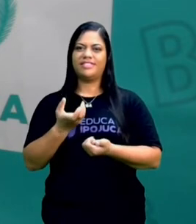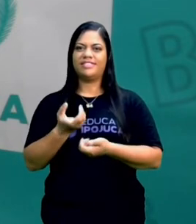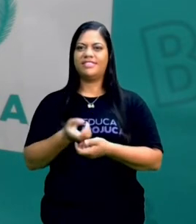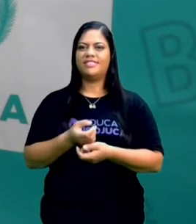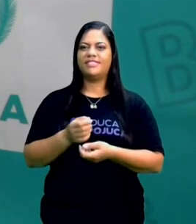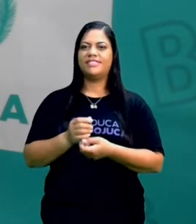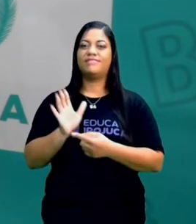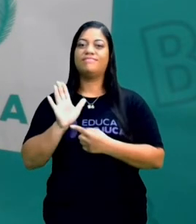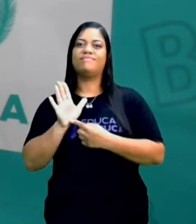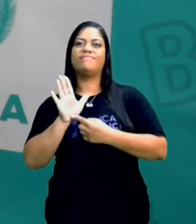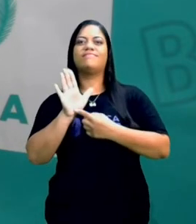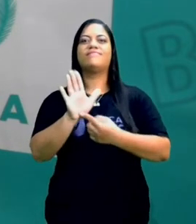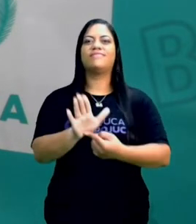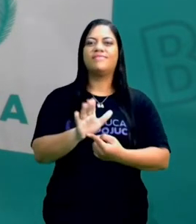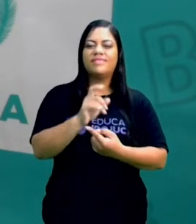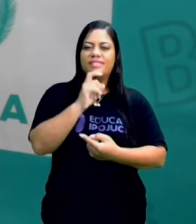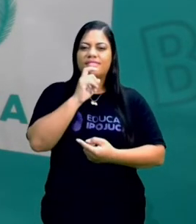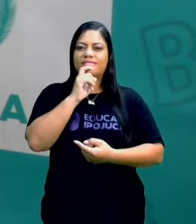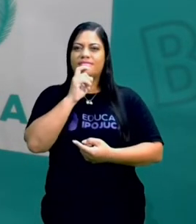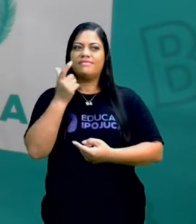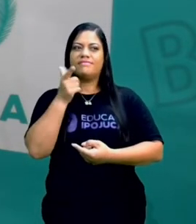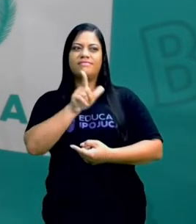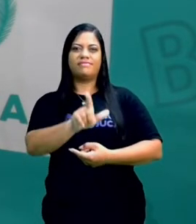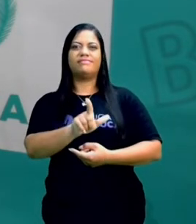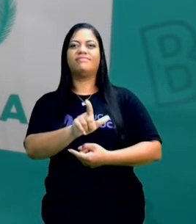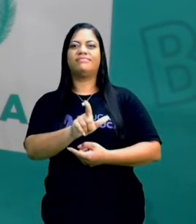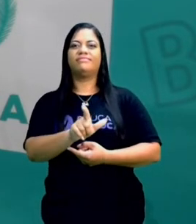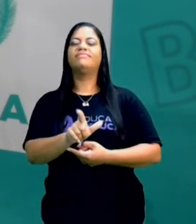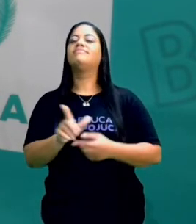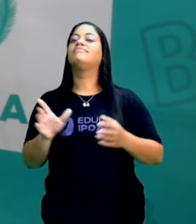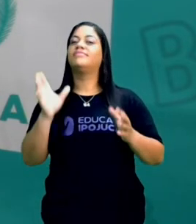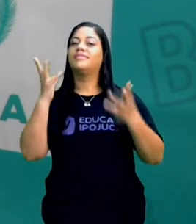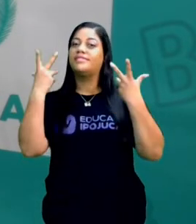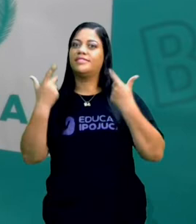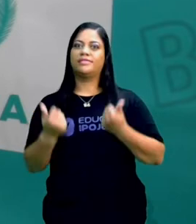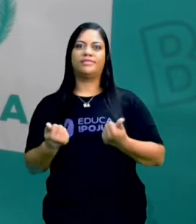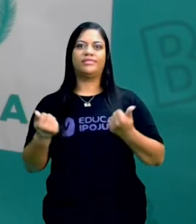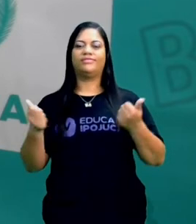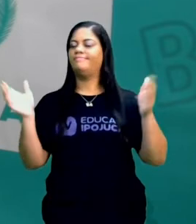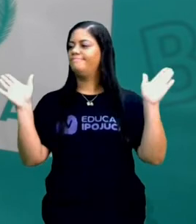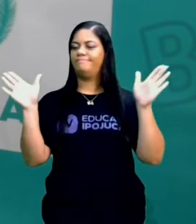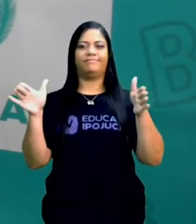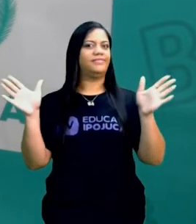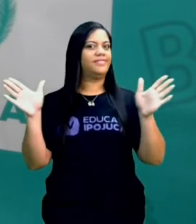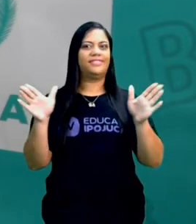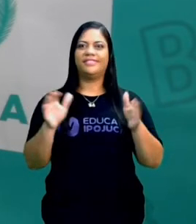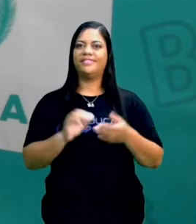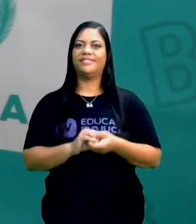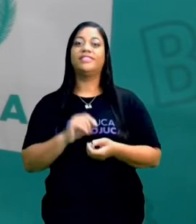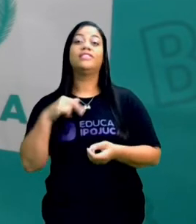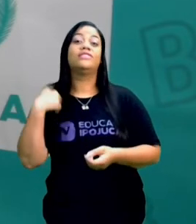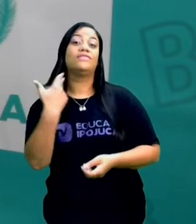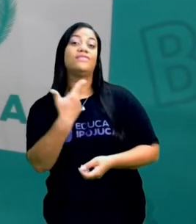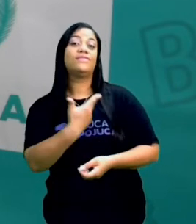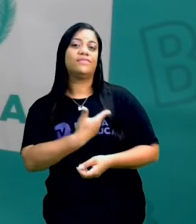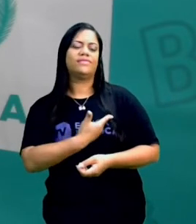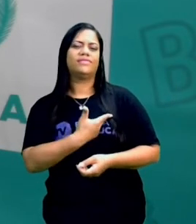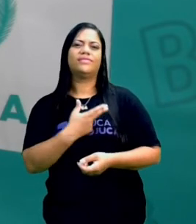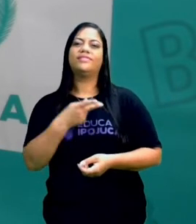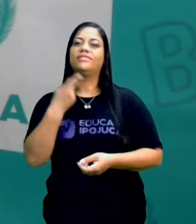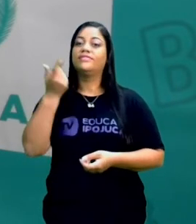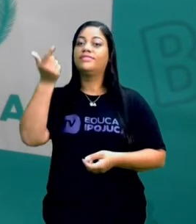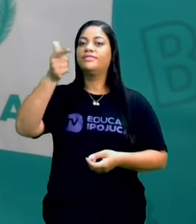provocar inveja nos animais que não voavam? Então, quando a gente reconta, a gente já fica